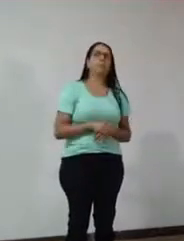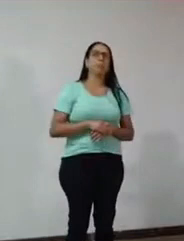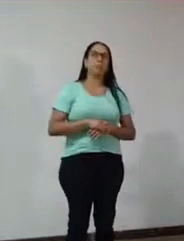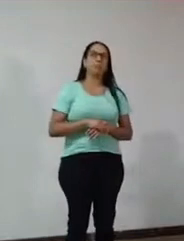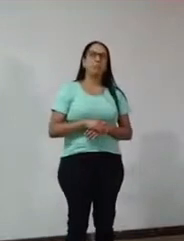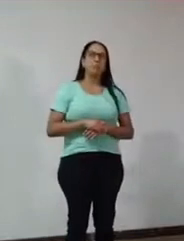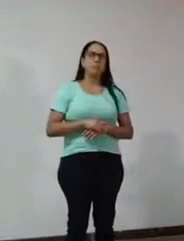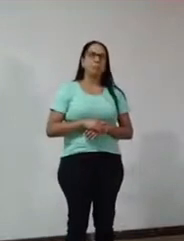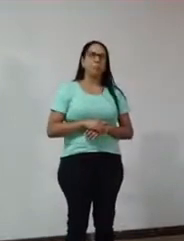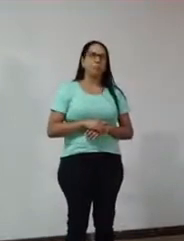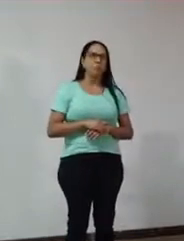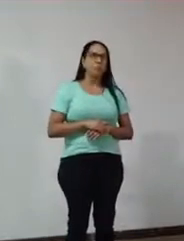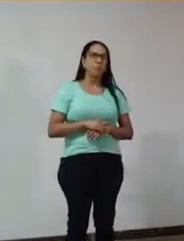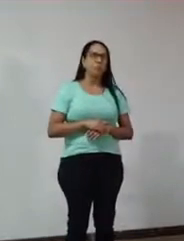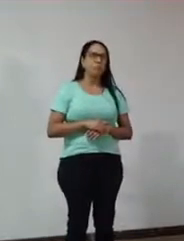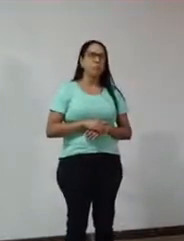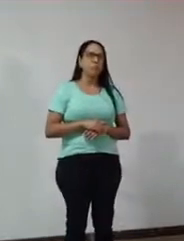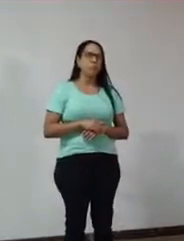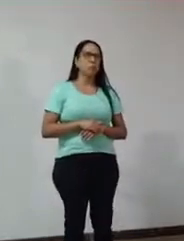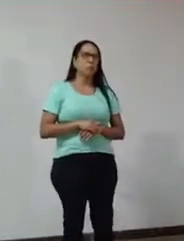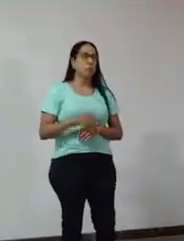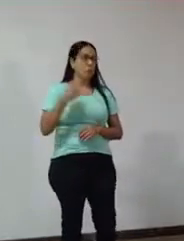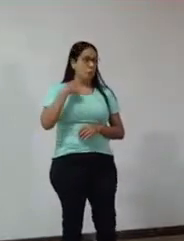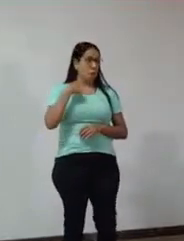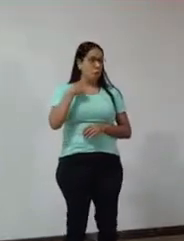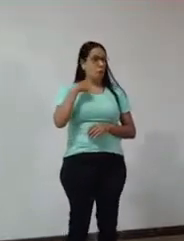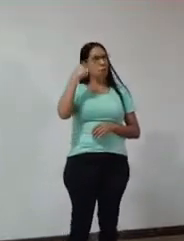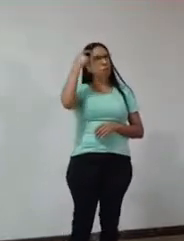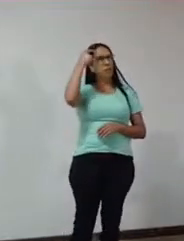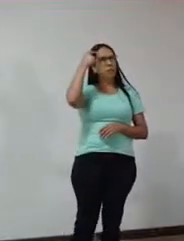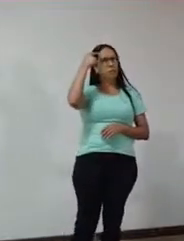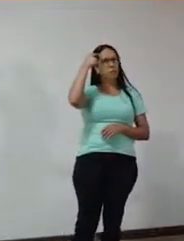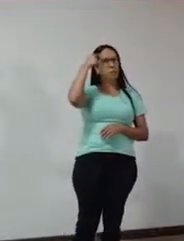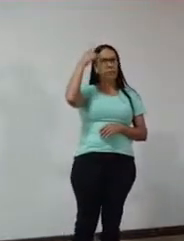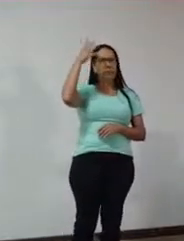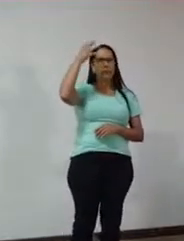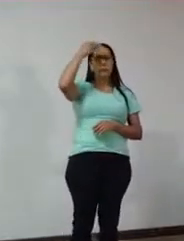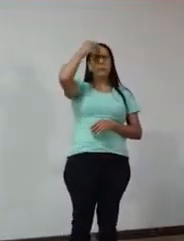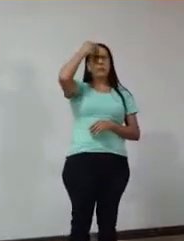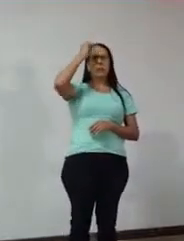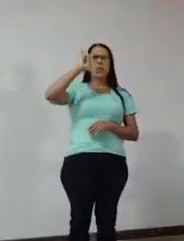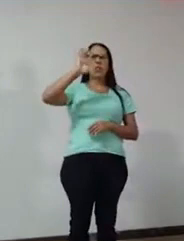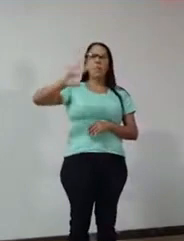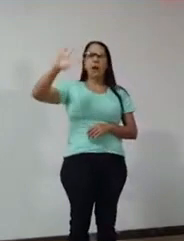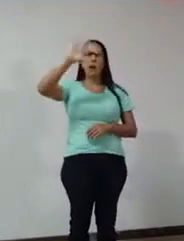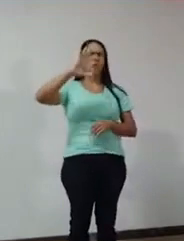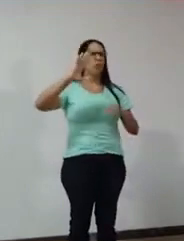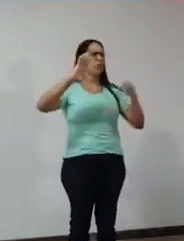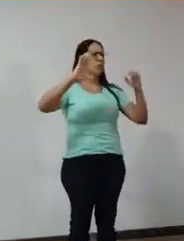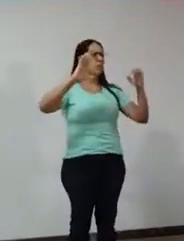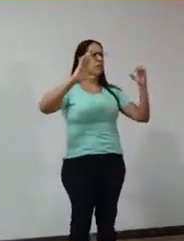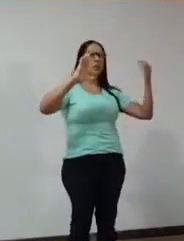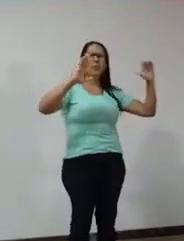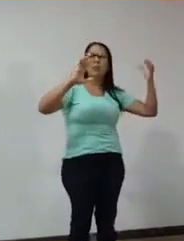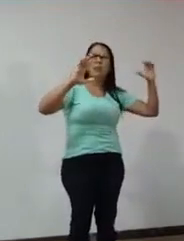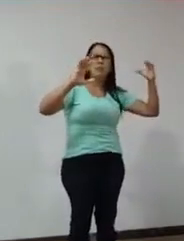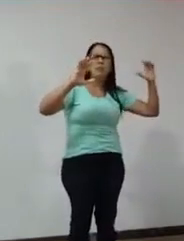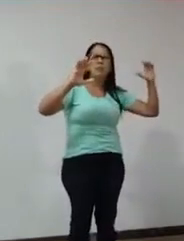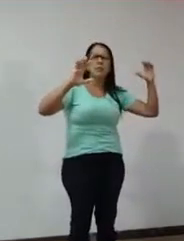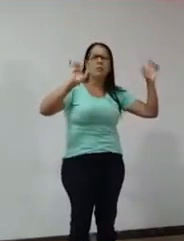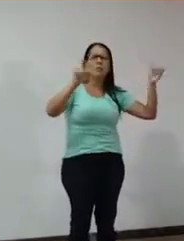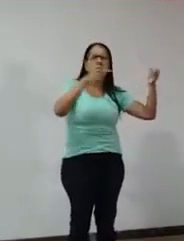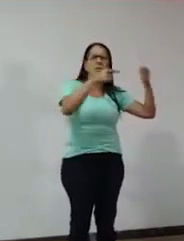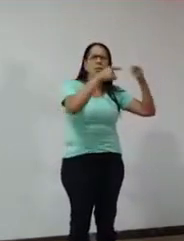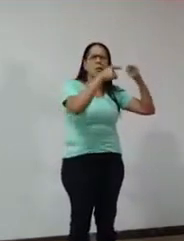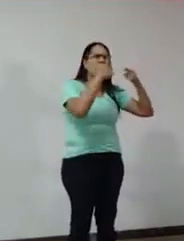começava a pensar em imagens científicas correlacionadas com algumas